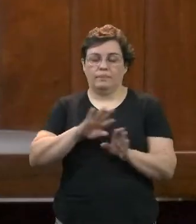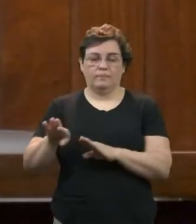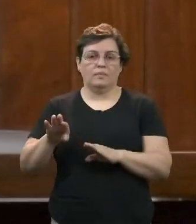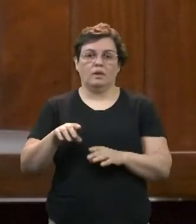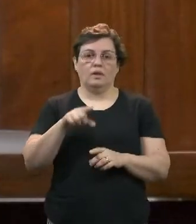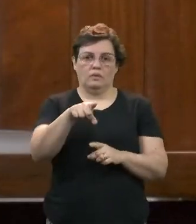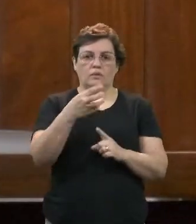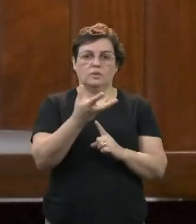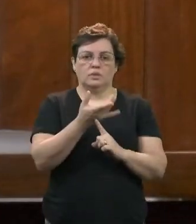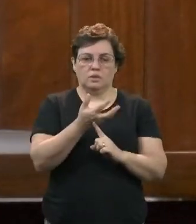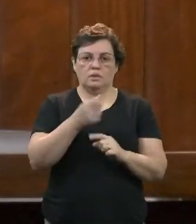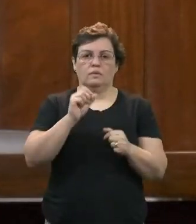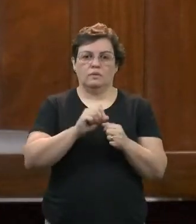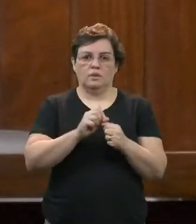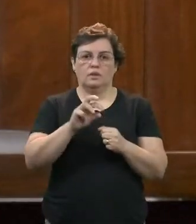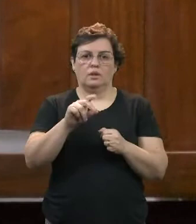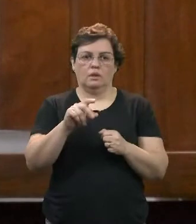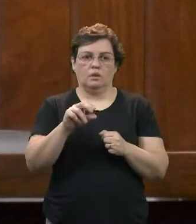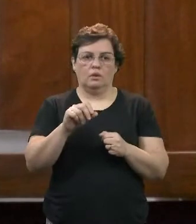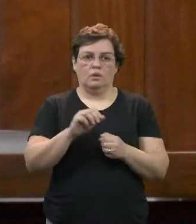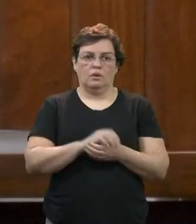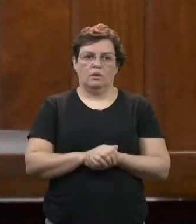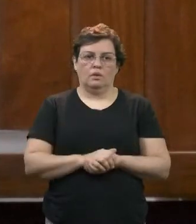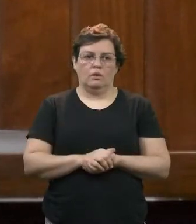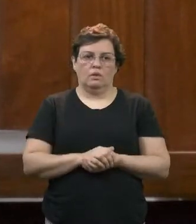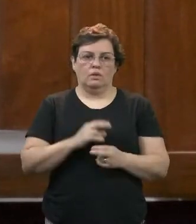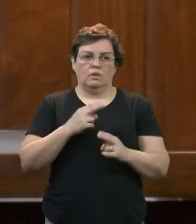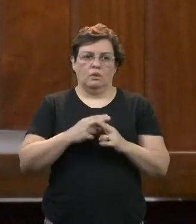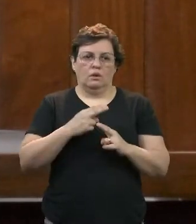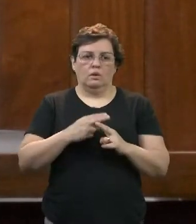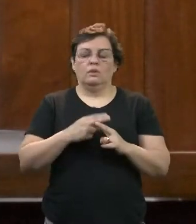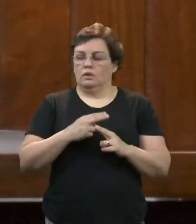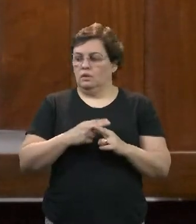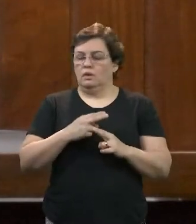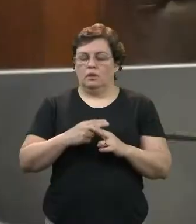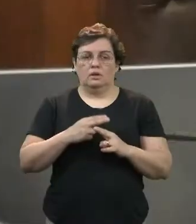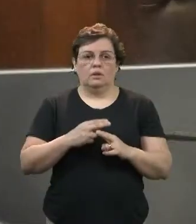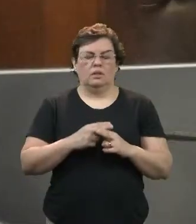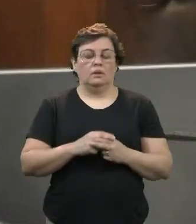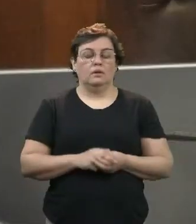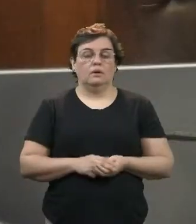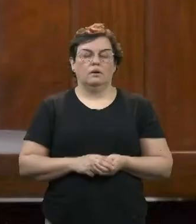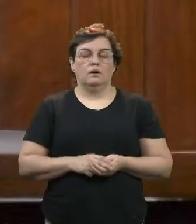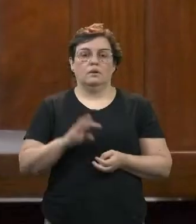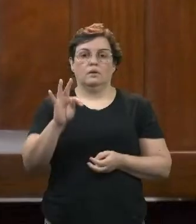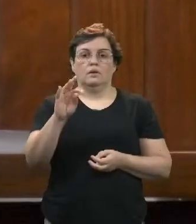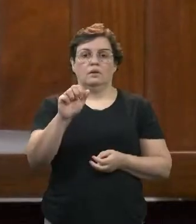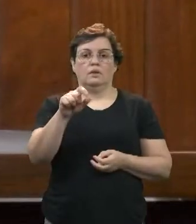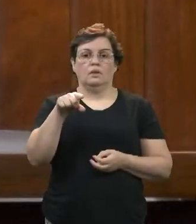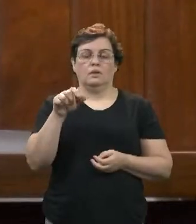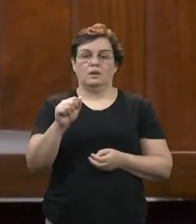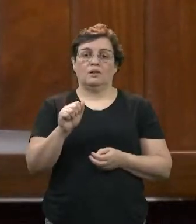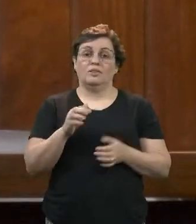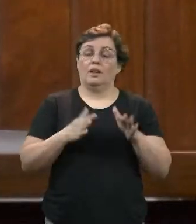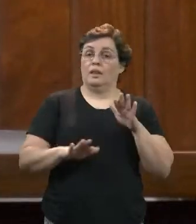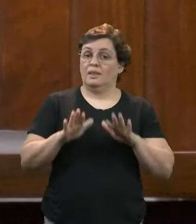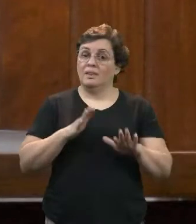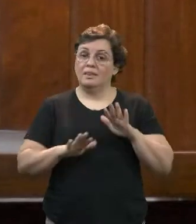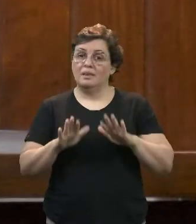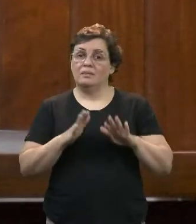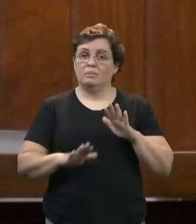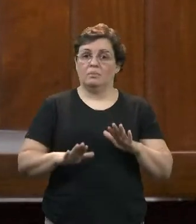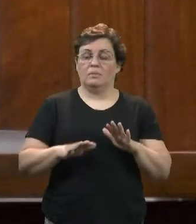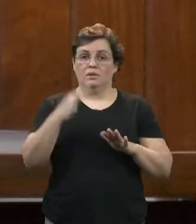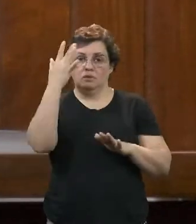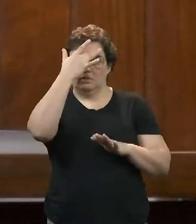E já teria uma ideia de taxa de juros dessa repactuação? A taxa de juros é muito caso a caso de acordo com o cliente.